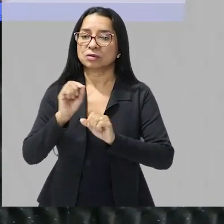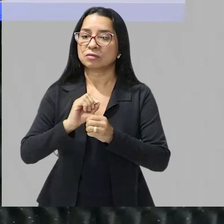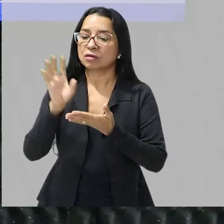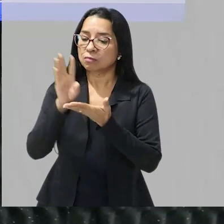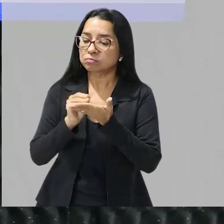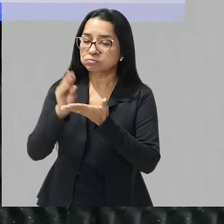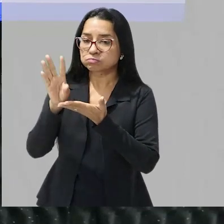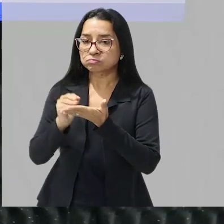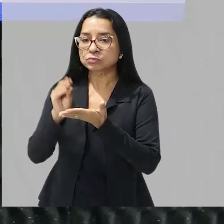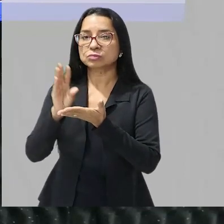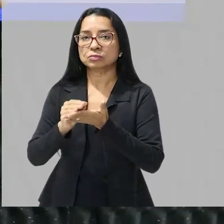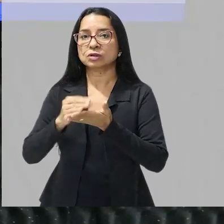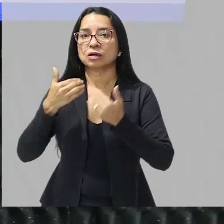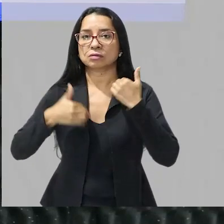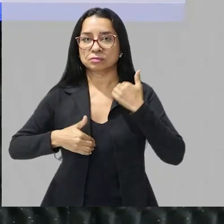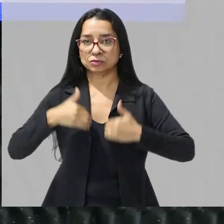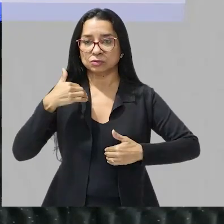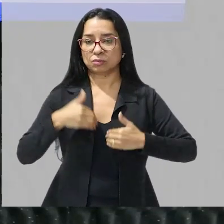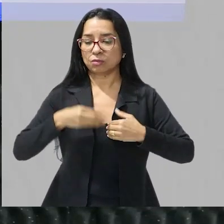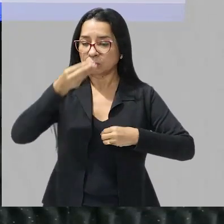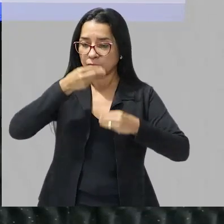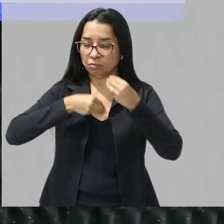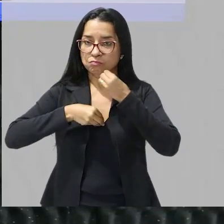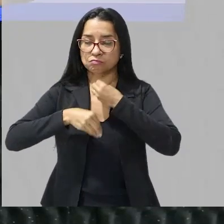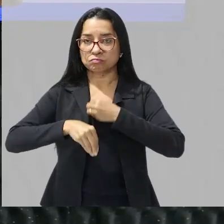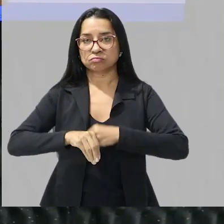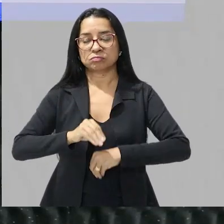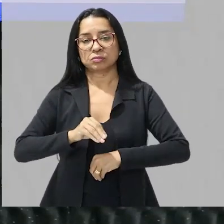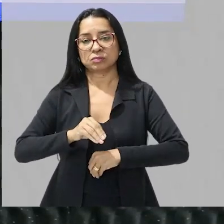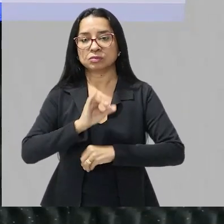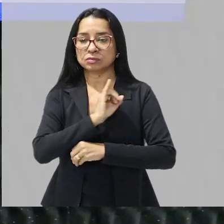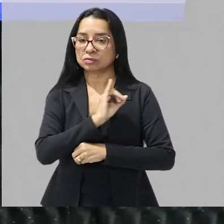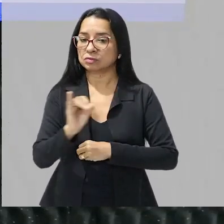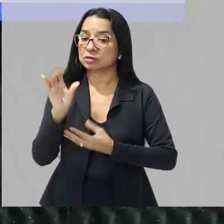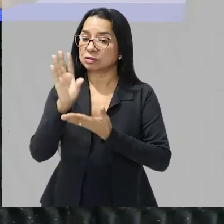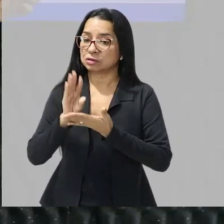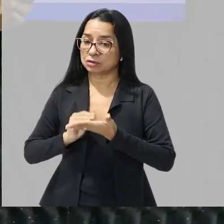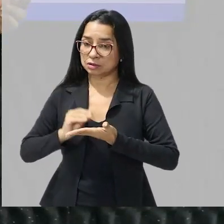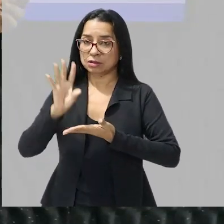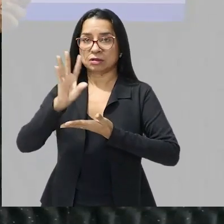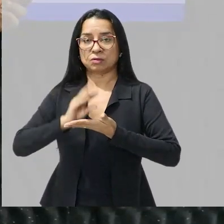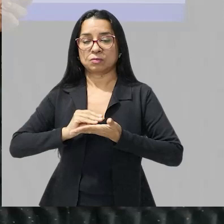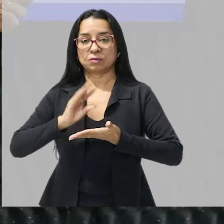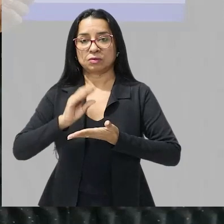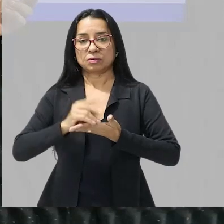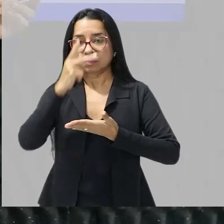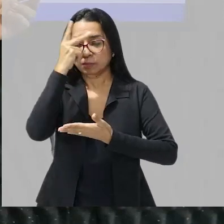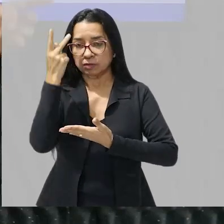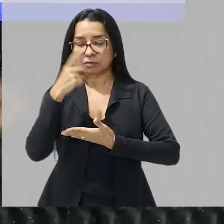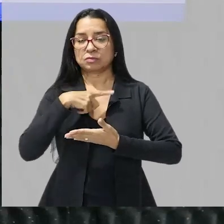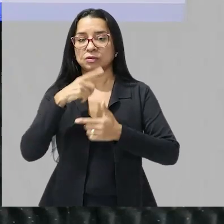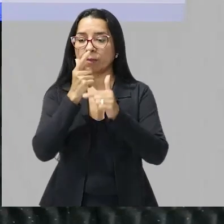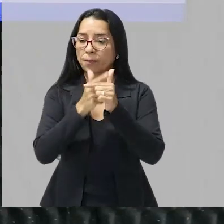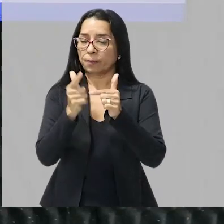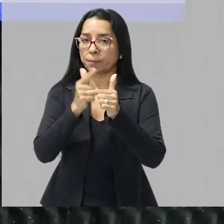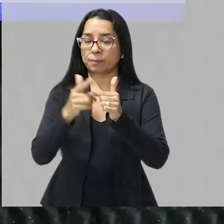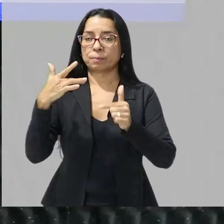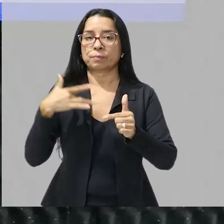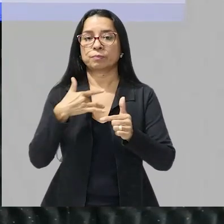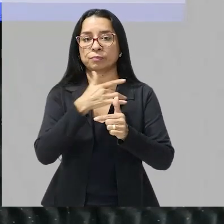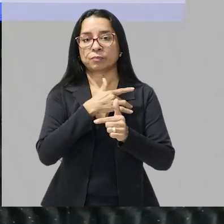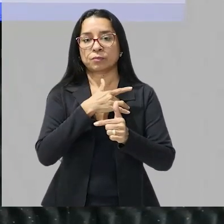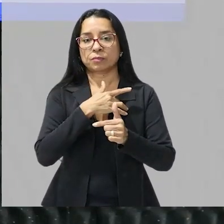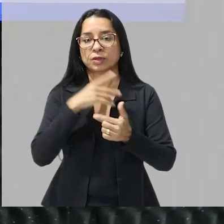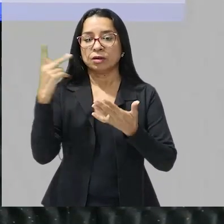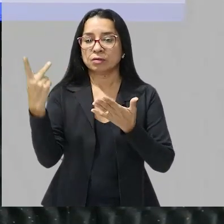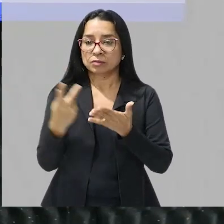acumular ele no organismo se acumular esse aminoácido no organismo aqui o indivíduo vai ter problema de saúde é uma